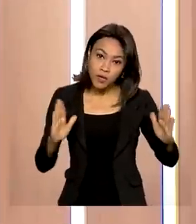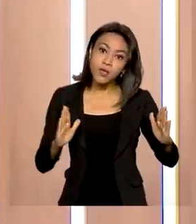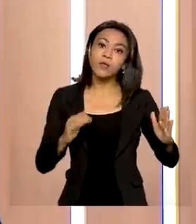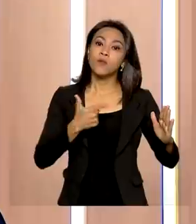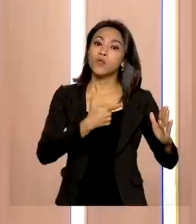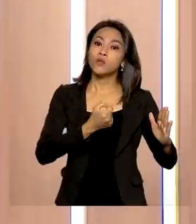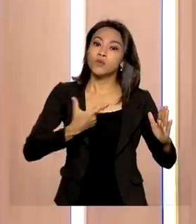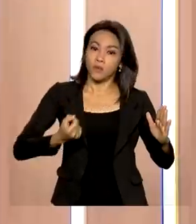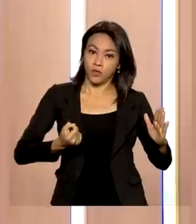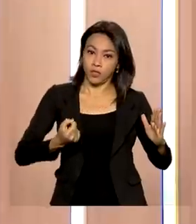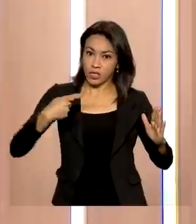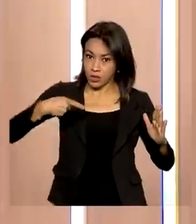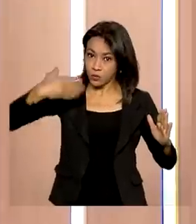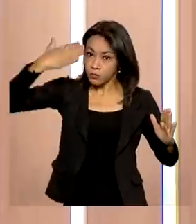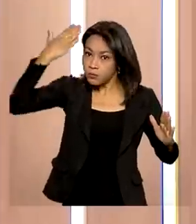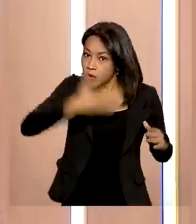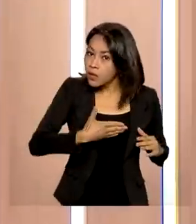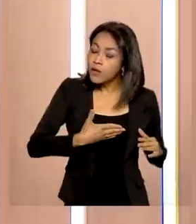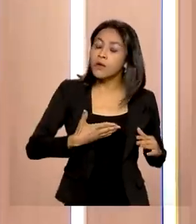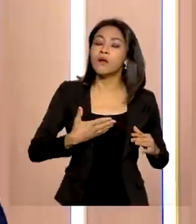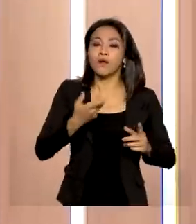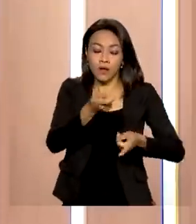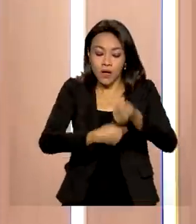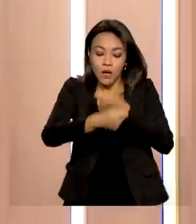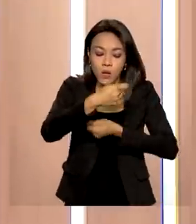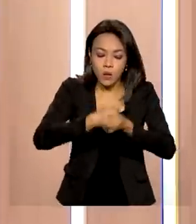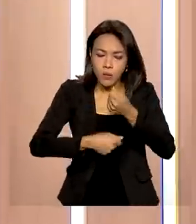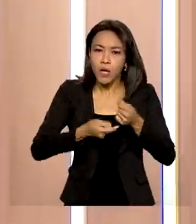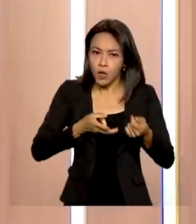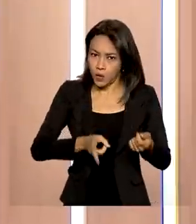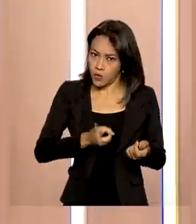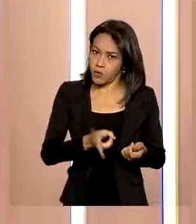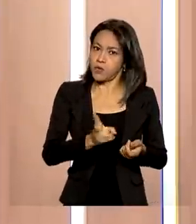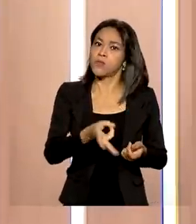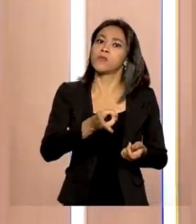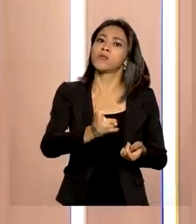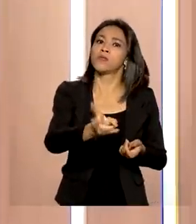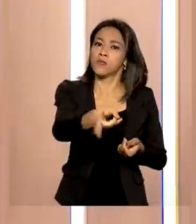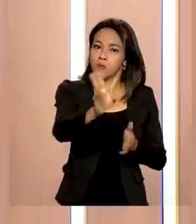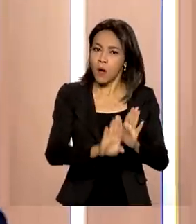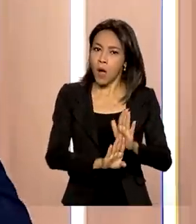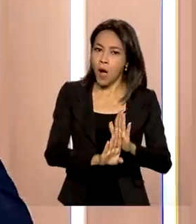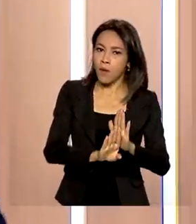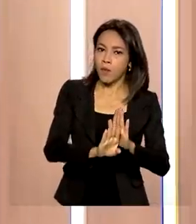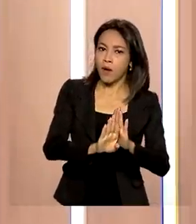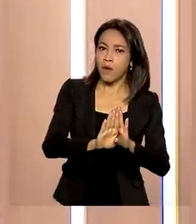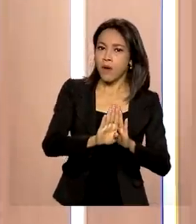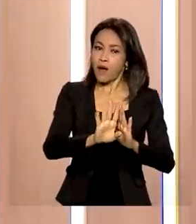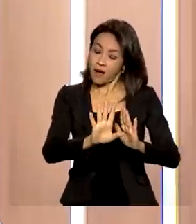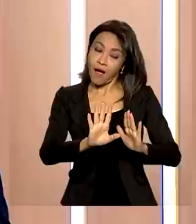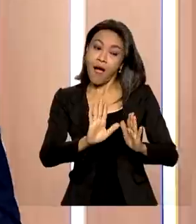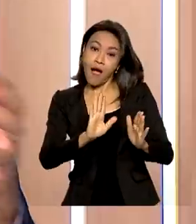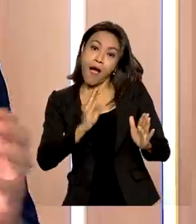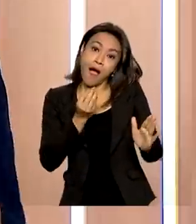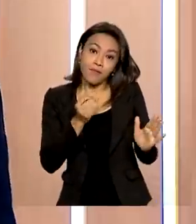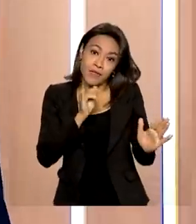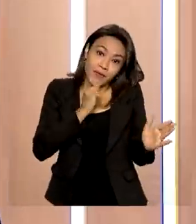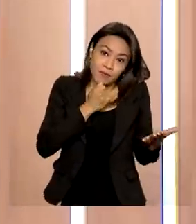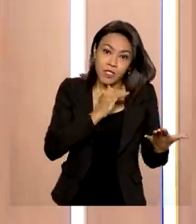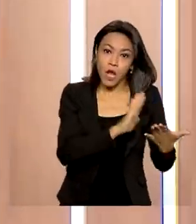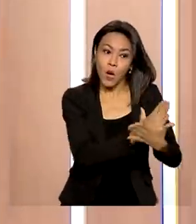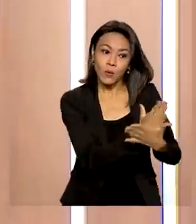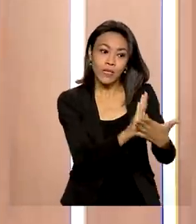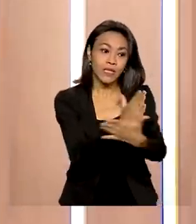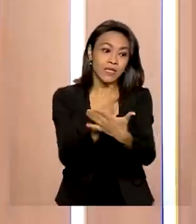Então, isso comprova que a economia estava realmente, continua em crescimento, apesar de alguns indicadores terem passado